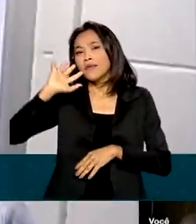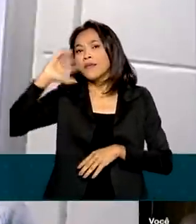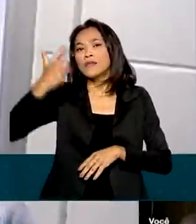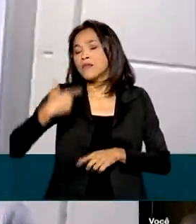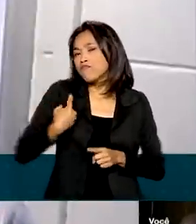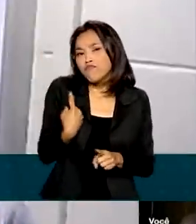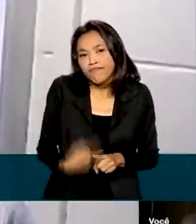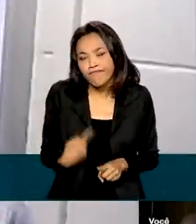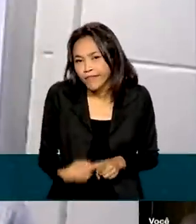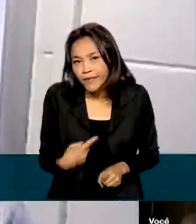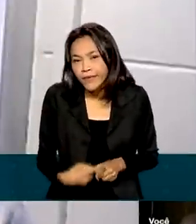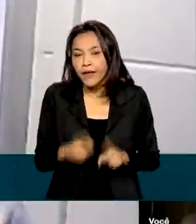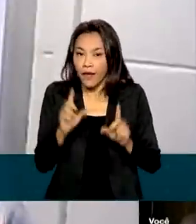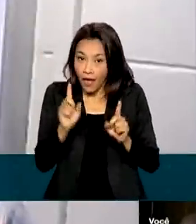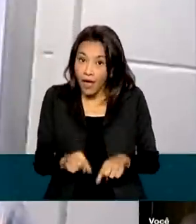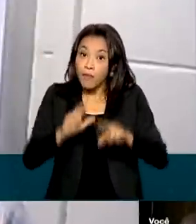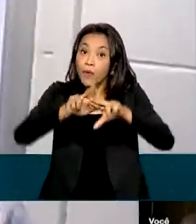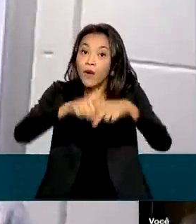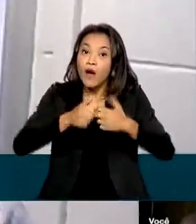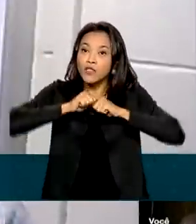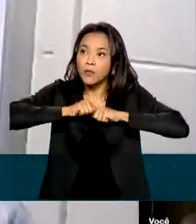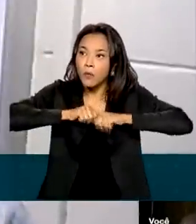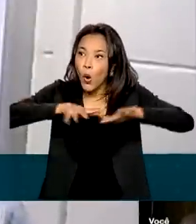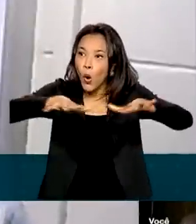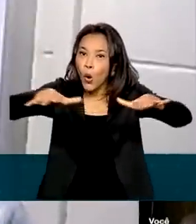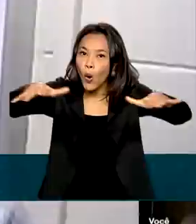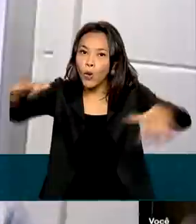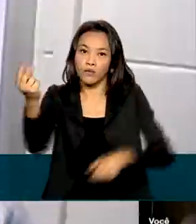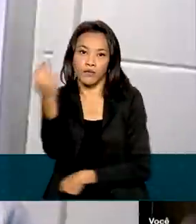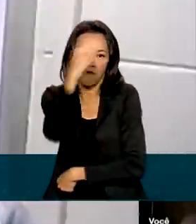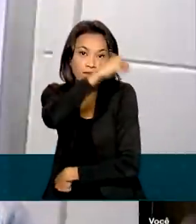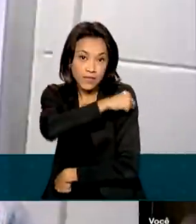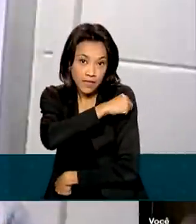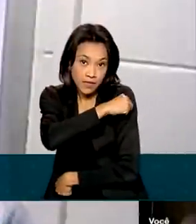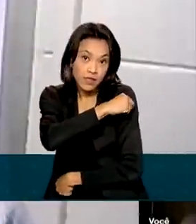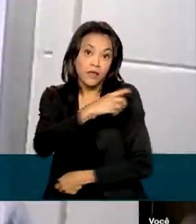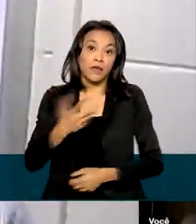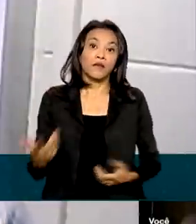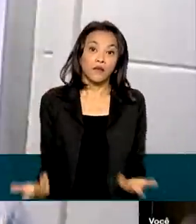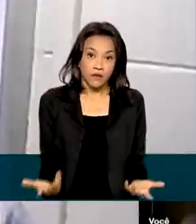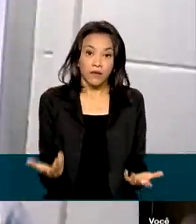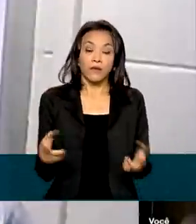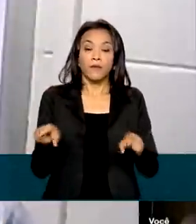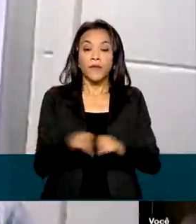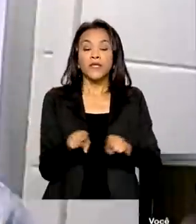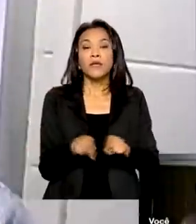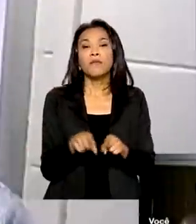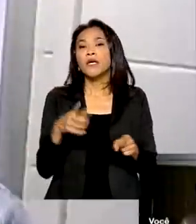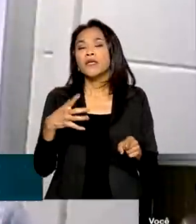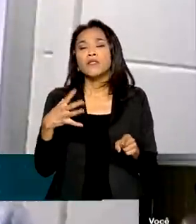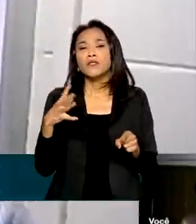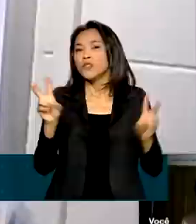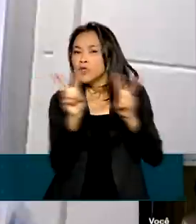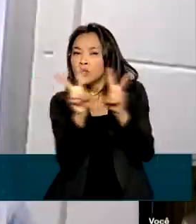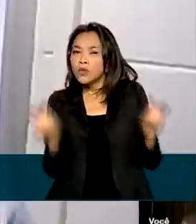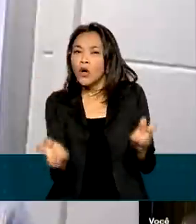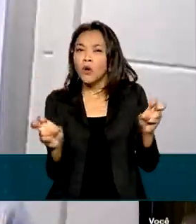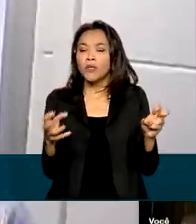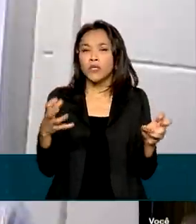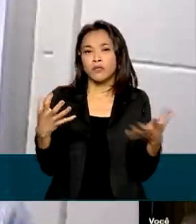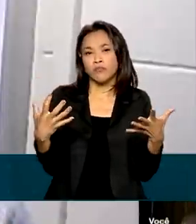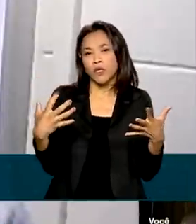é a grande cobertura vacinal. Então, formas clínicas de manifestação da doença são